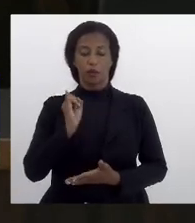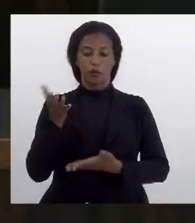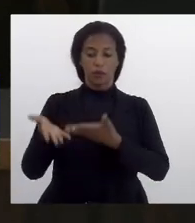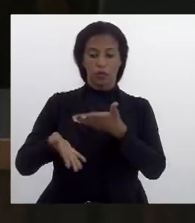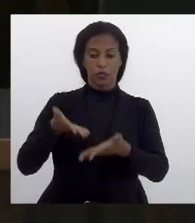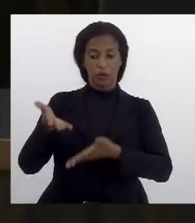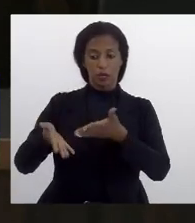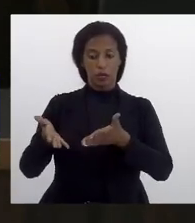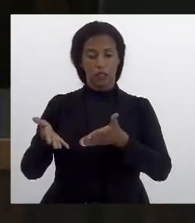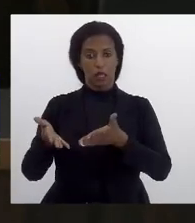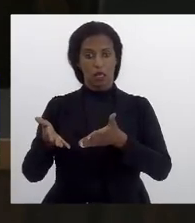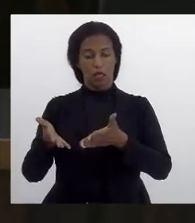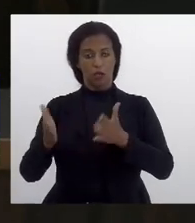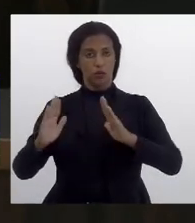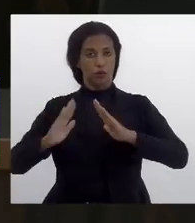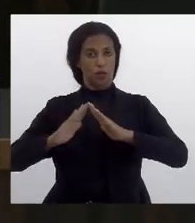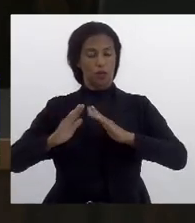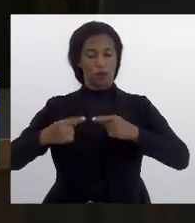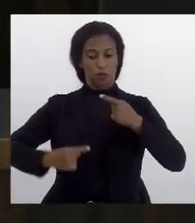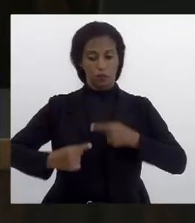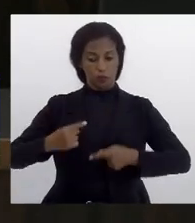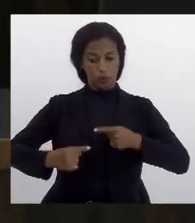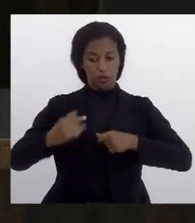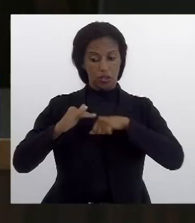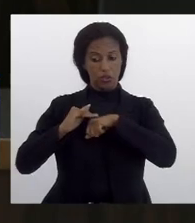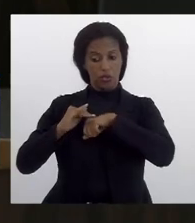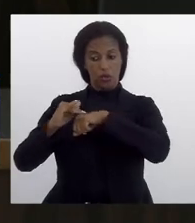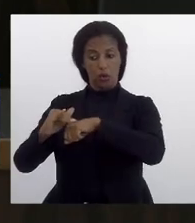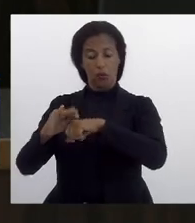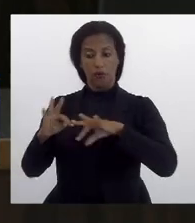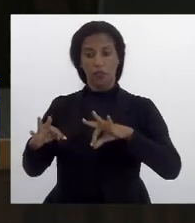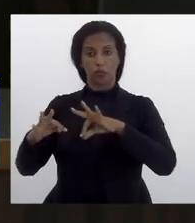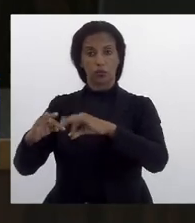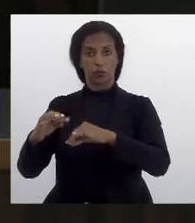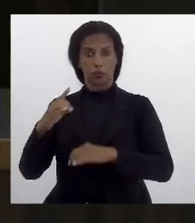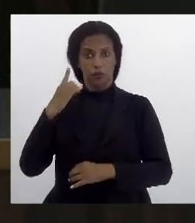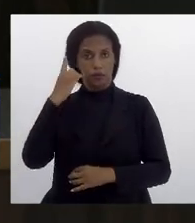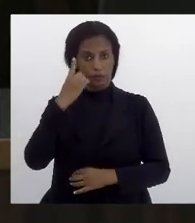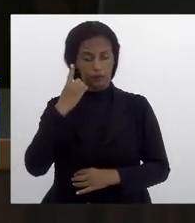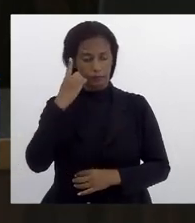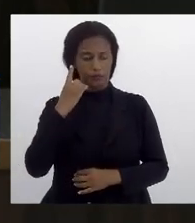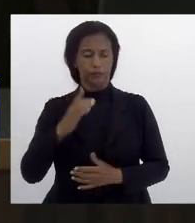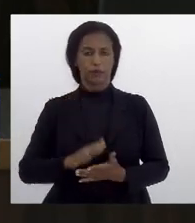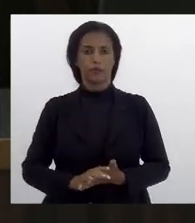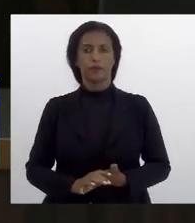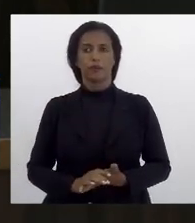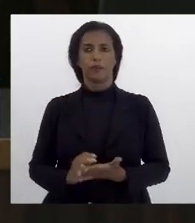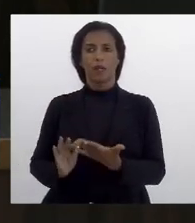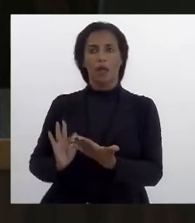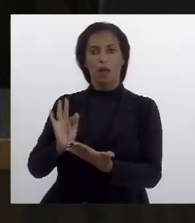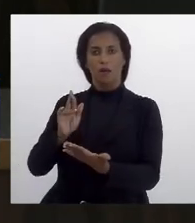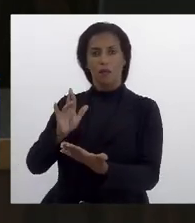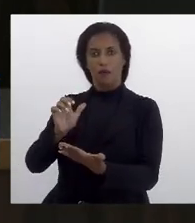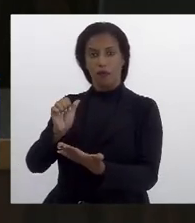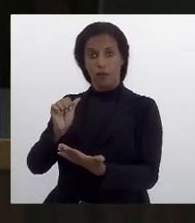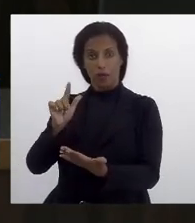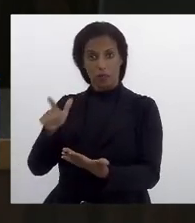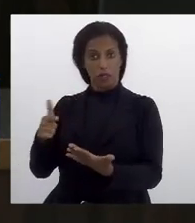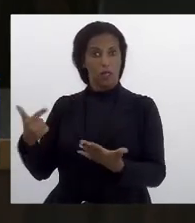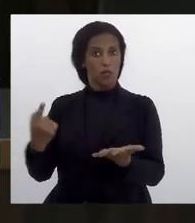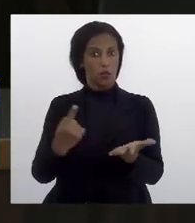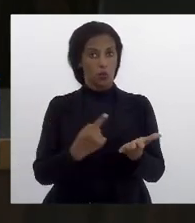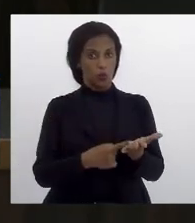casa política e a conversa com todas as deputadas e a deputada Franciane acabou de de